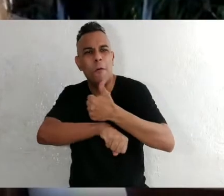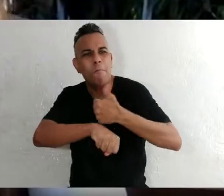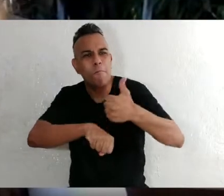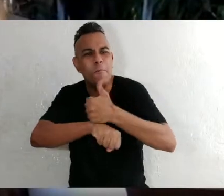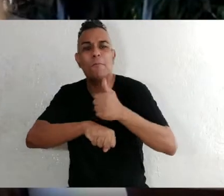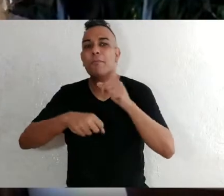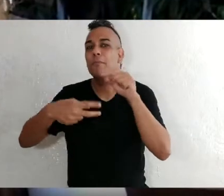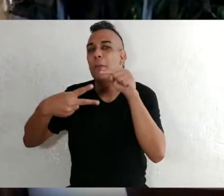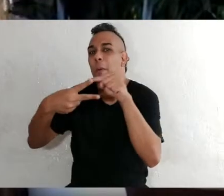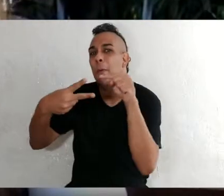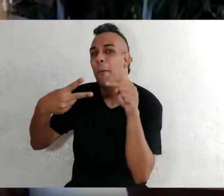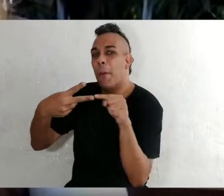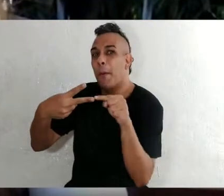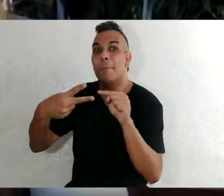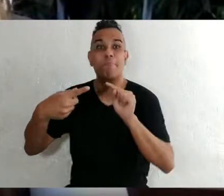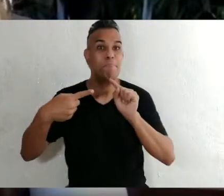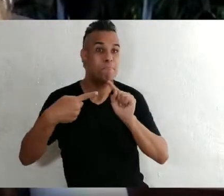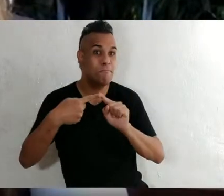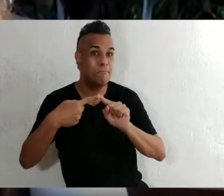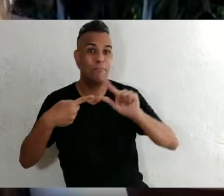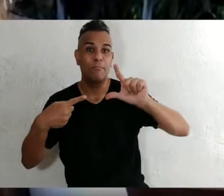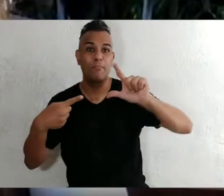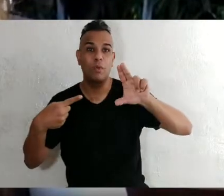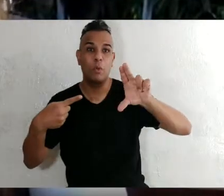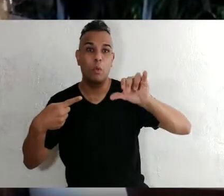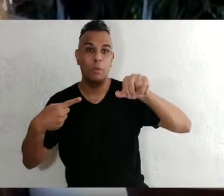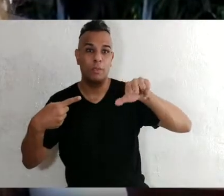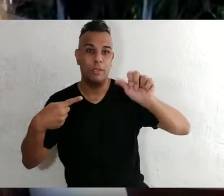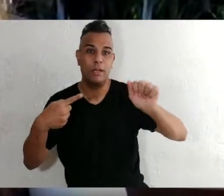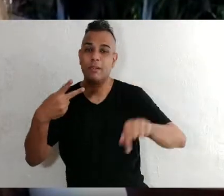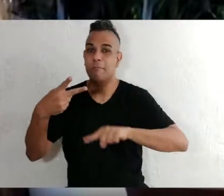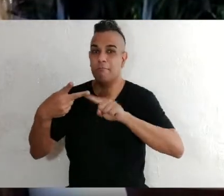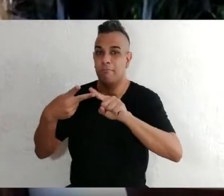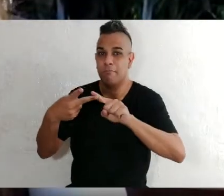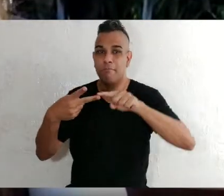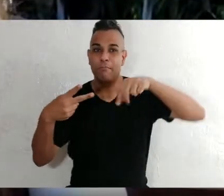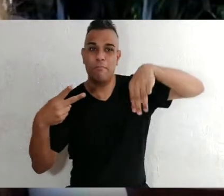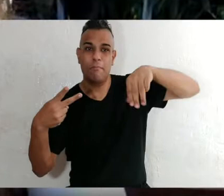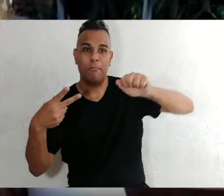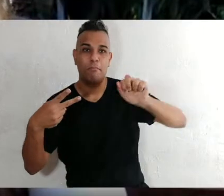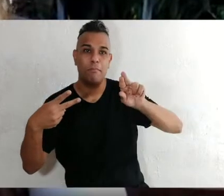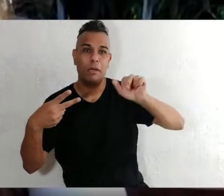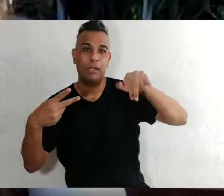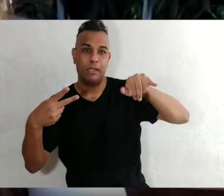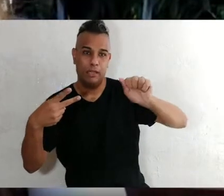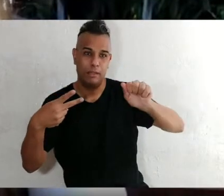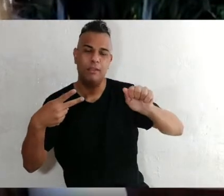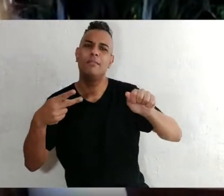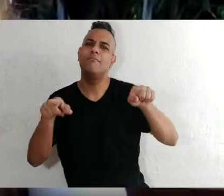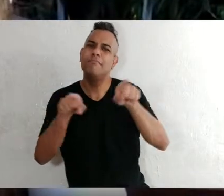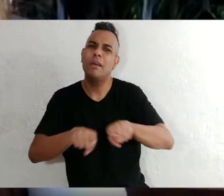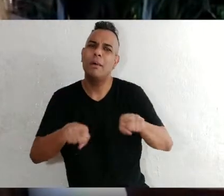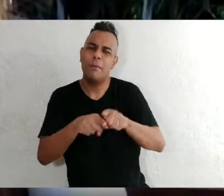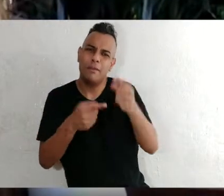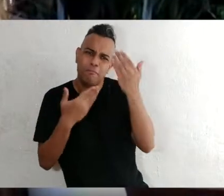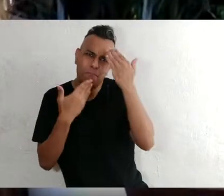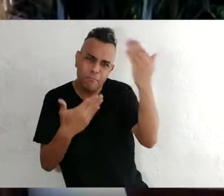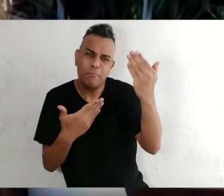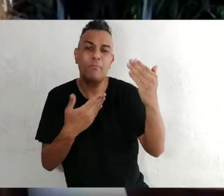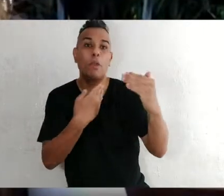das nossas audiodescritoras, a Luciana Perdigão e a Mariana Traverso, e do nosso consultor em